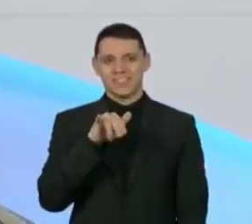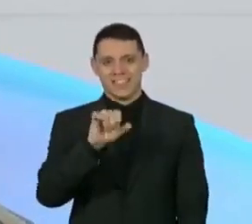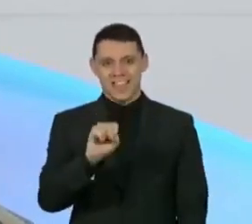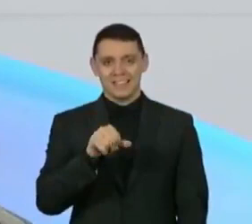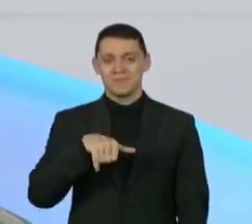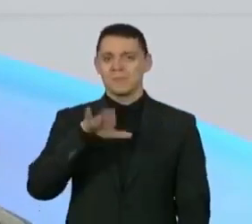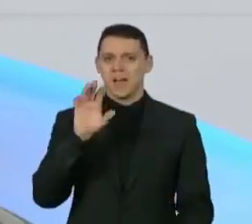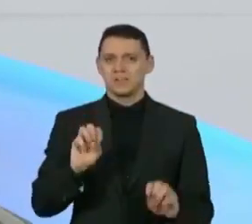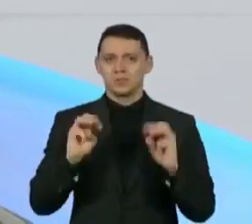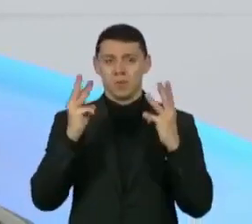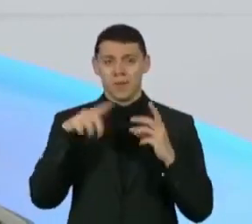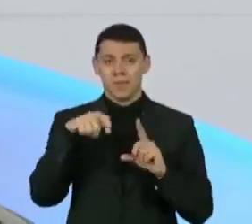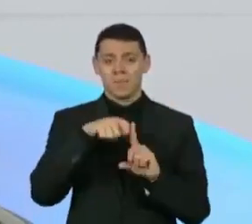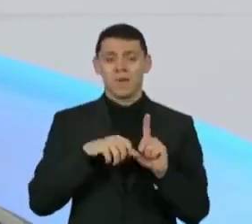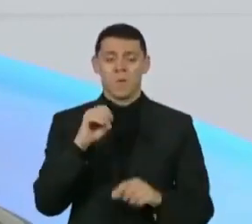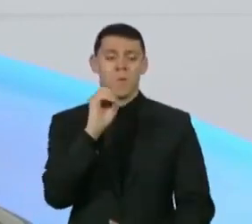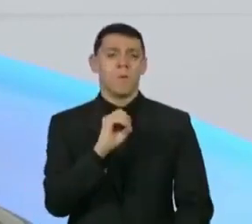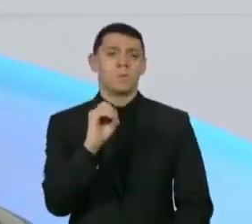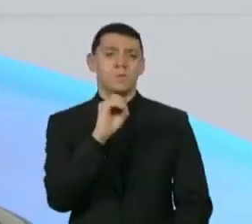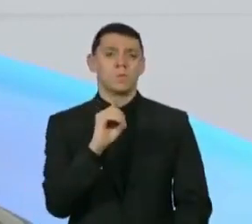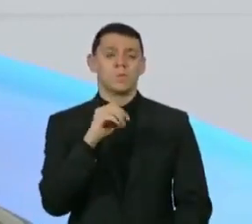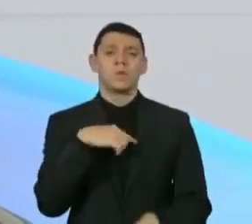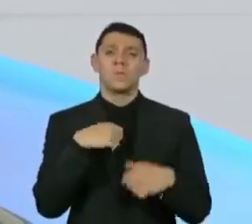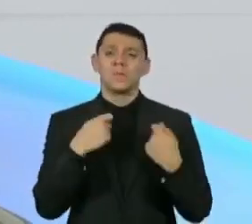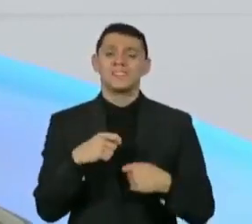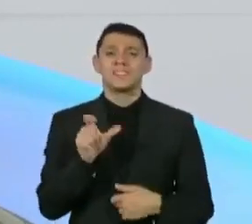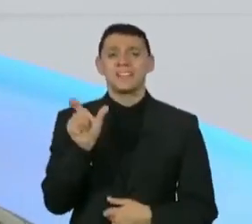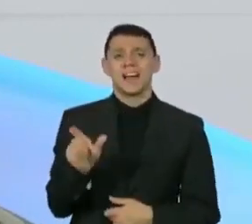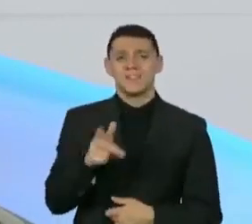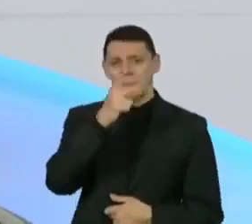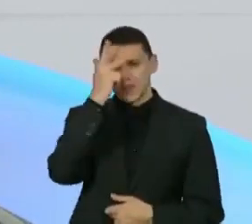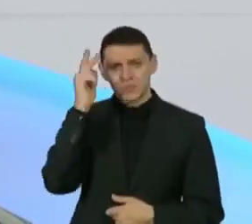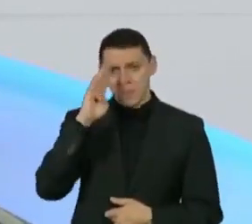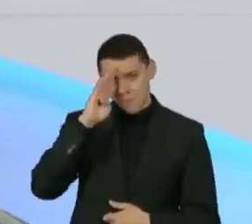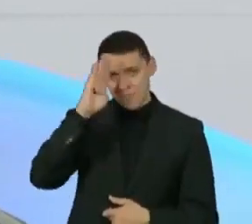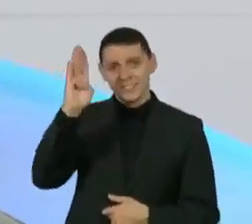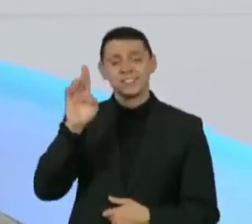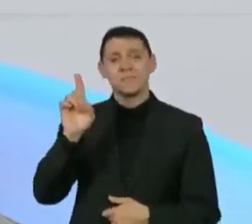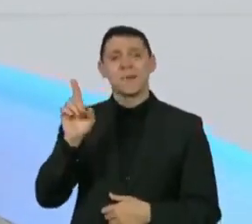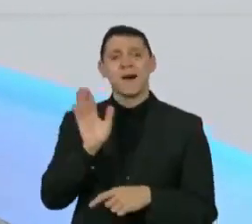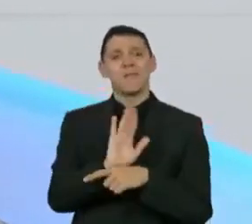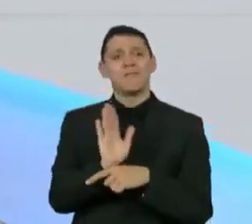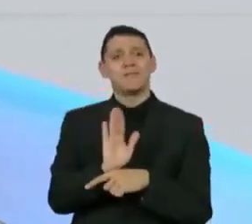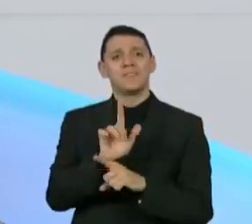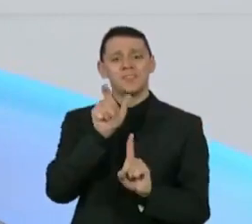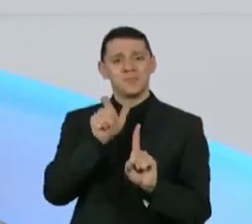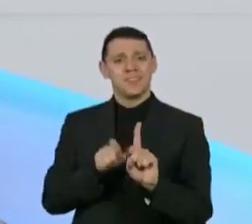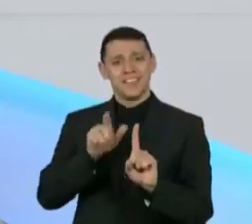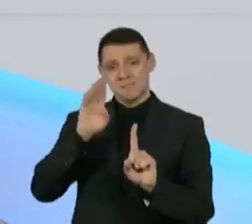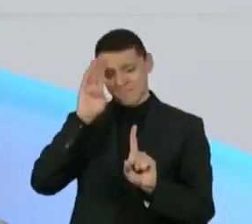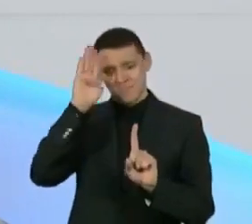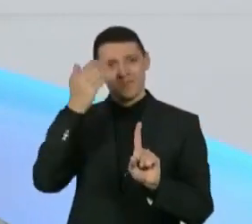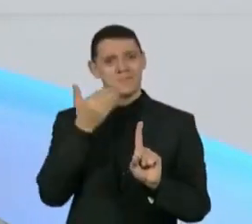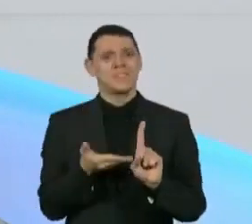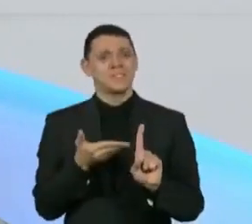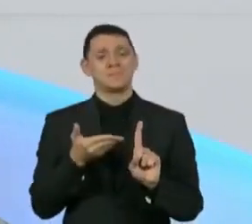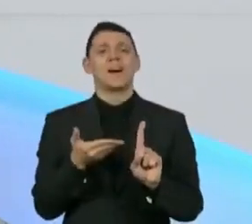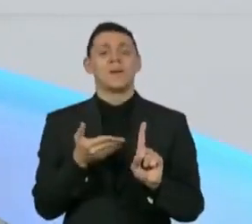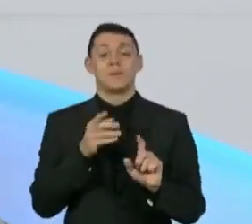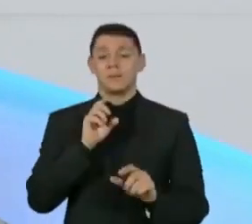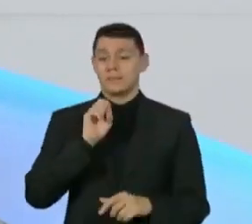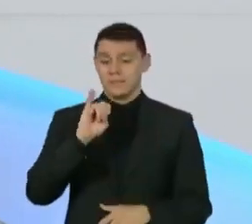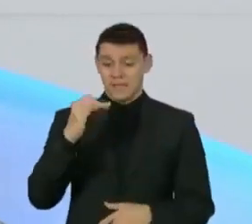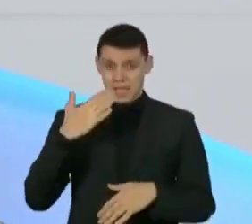outubro E eu precisava muito de um protagonista Que tivesse Eu, quando eu estou fazendo as minhas coisas Eu me entrego